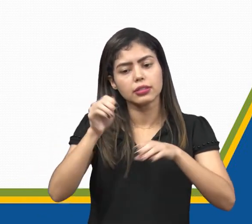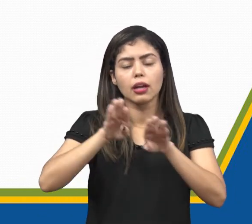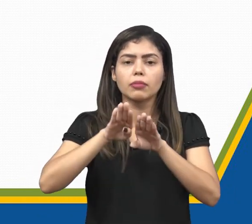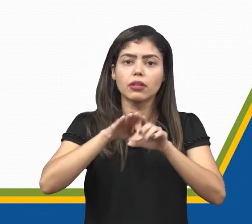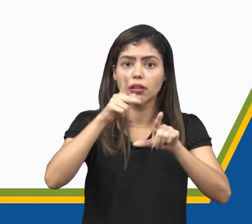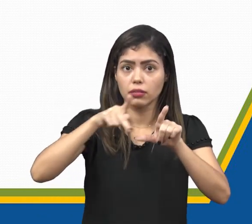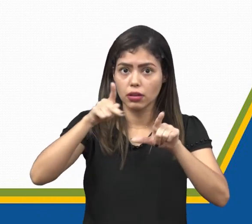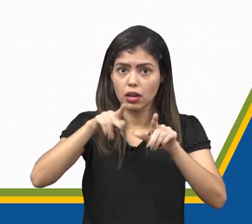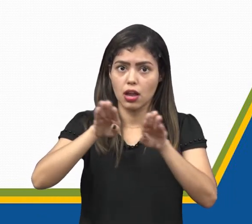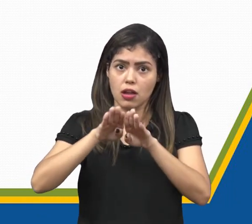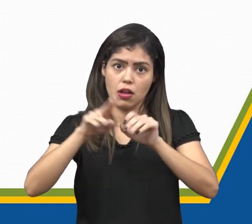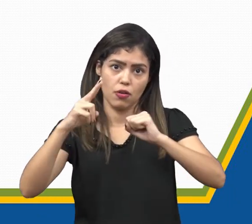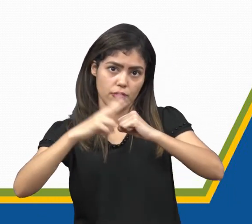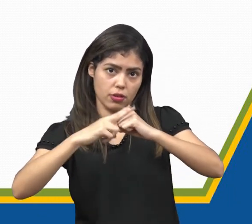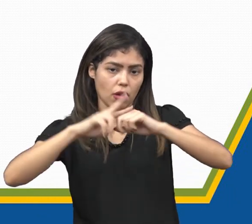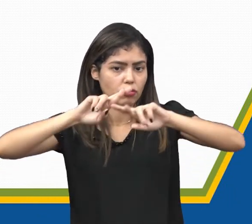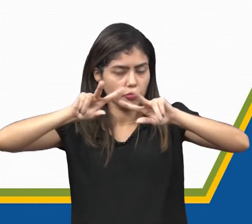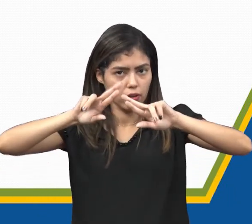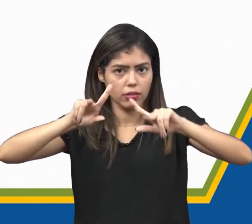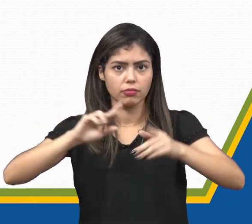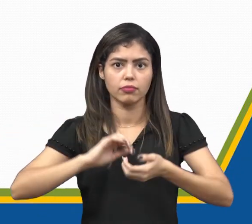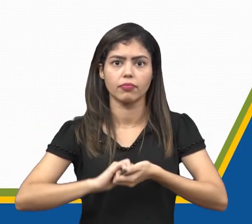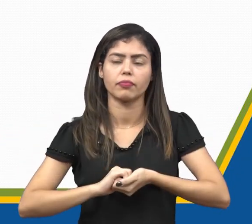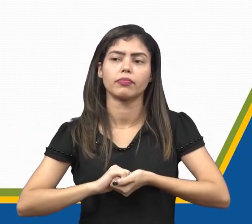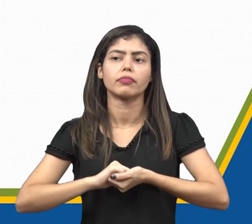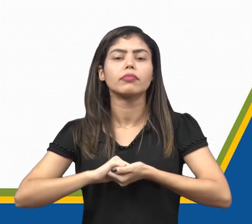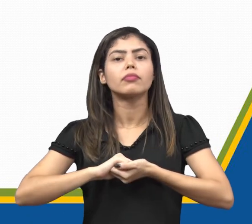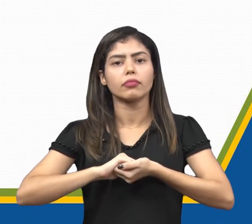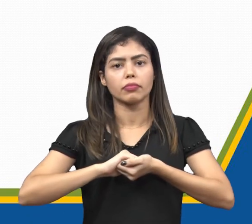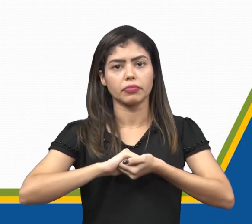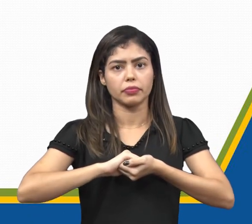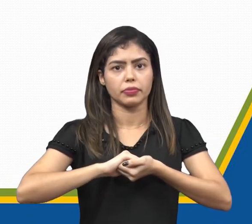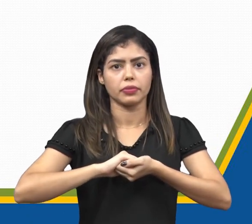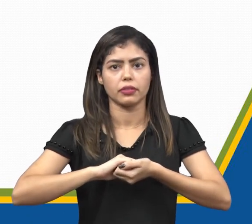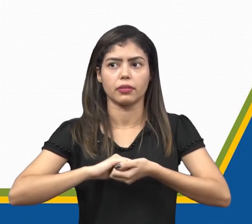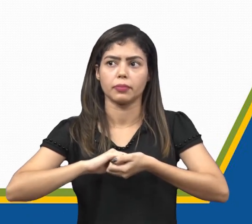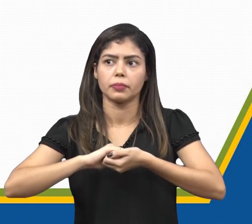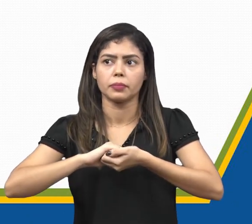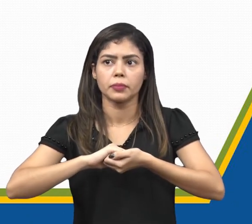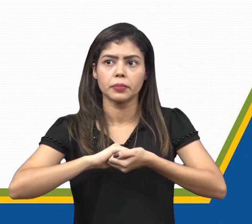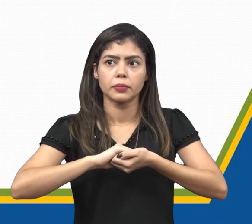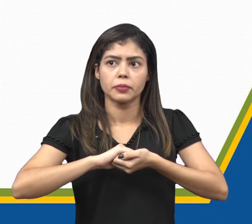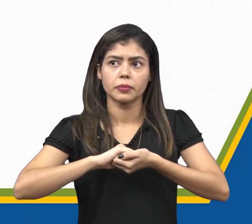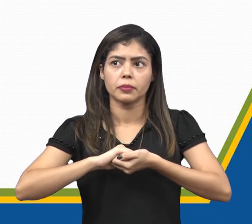acento, mantiveram o acento diferencial, para diferenciá-las da sua forma singular.